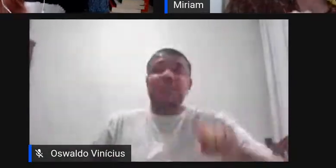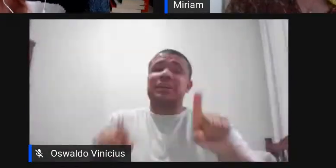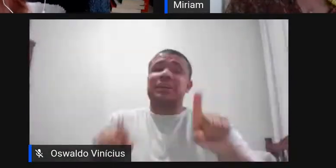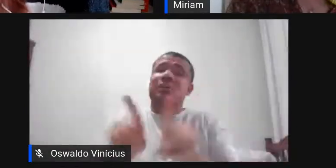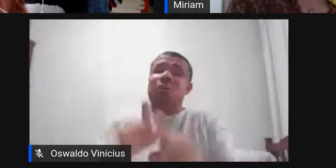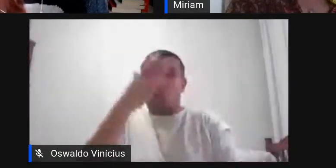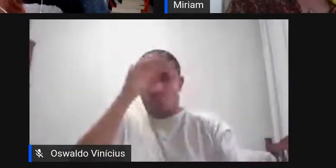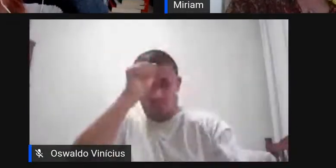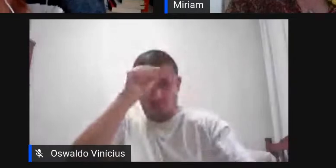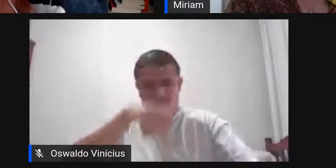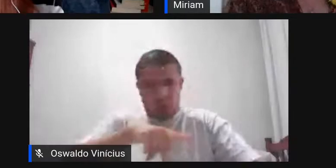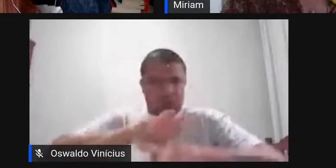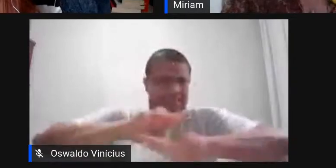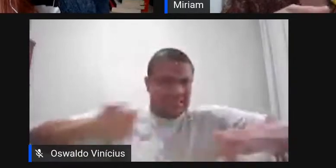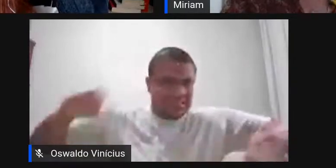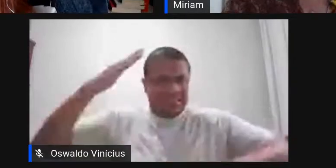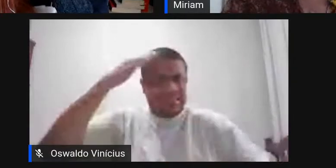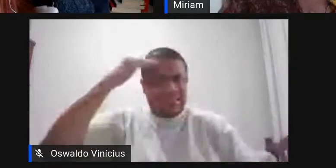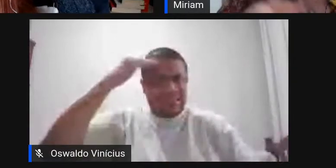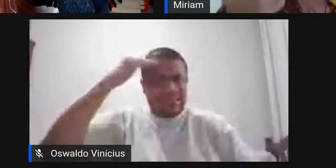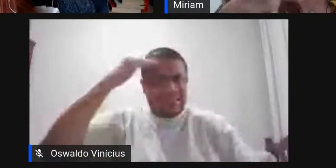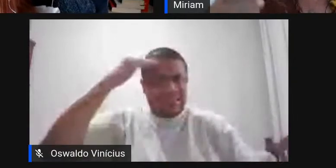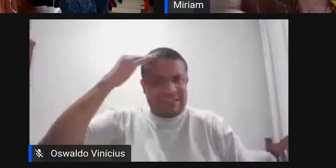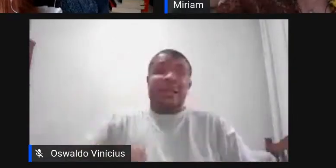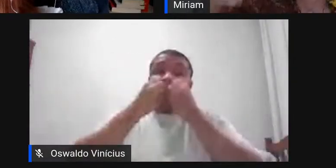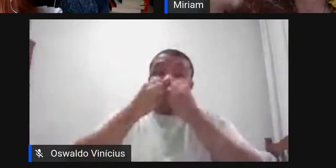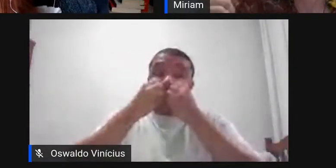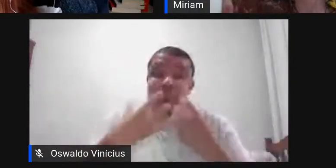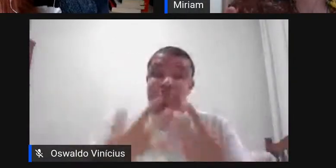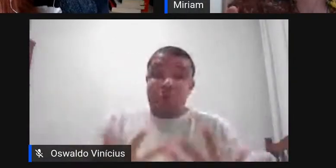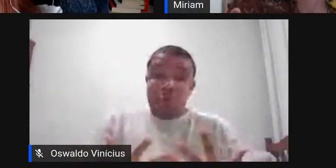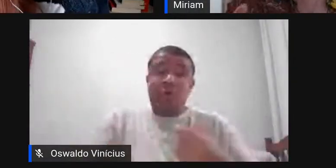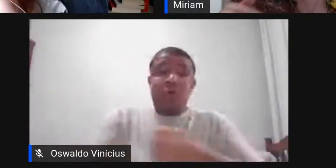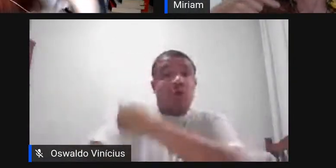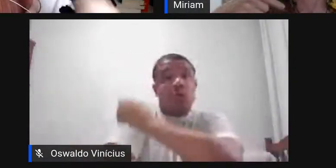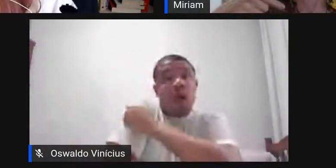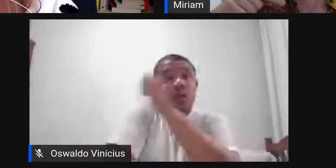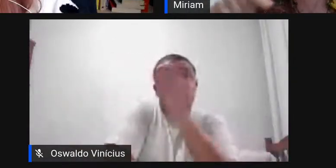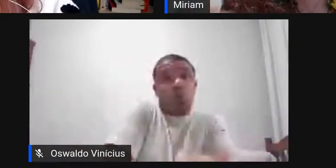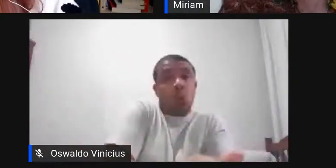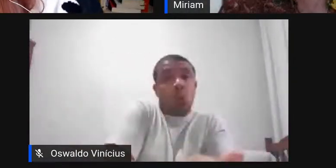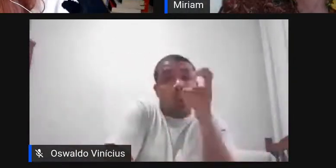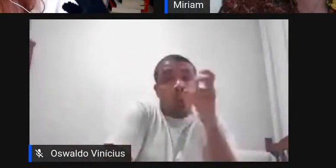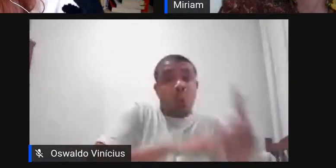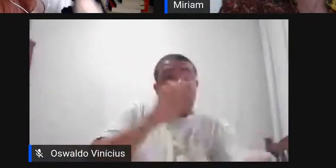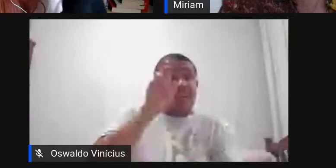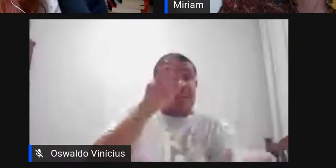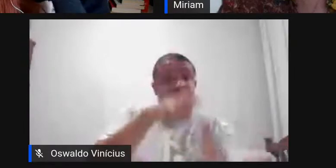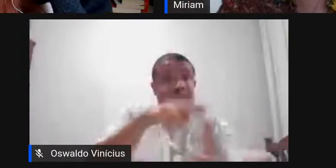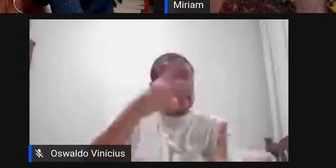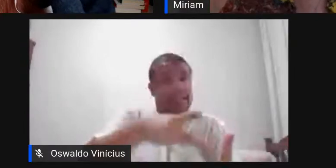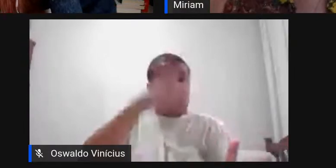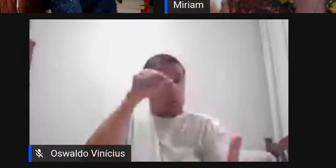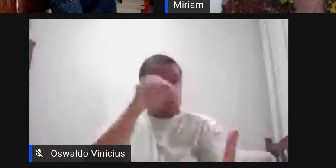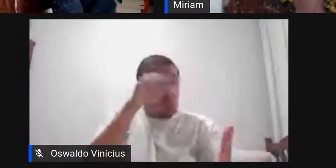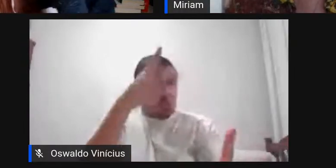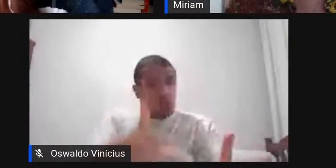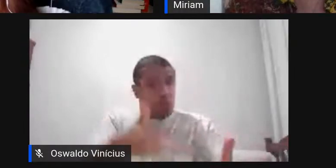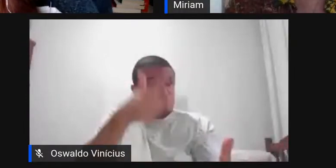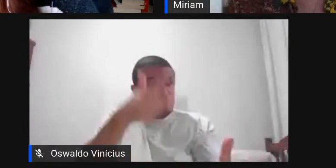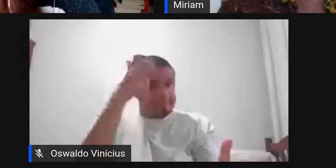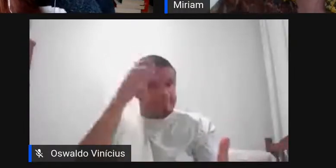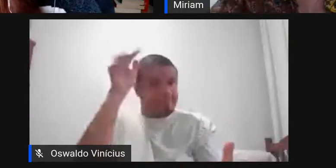aí eu acho que é muito bacana quando o aluno entende a referência e fala ah isso é Shakespeare meu Deus